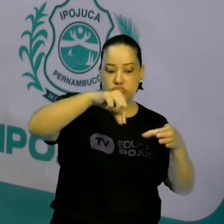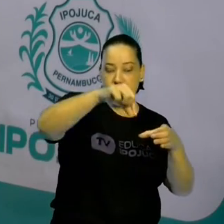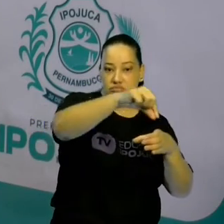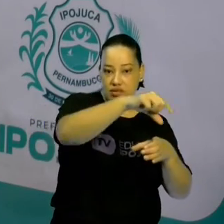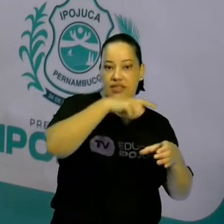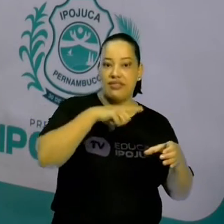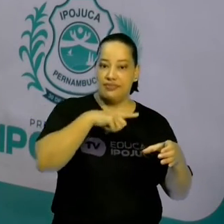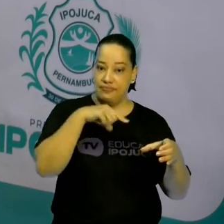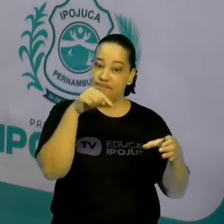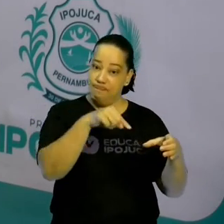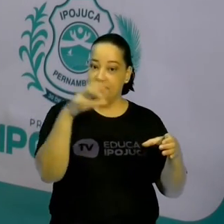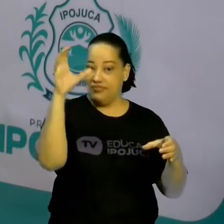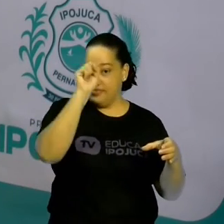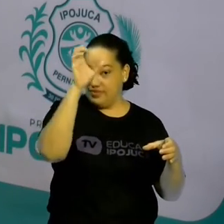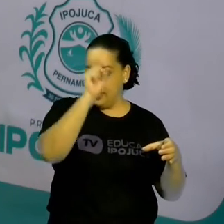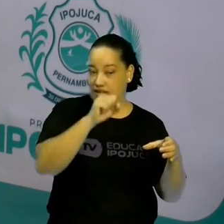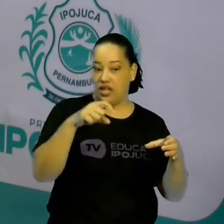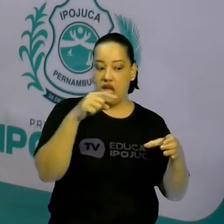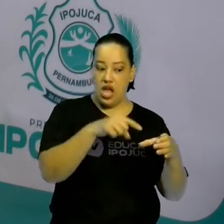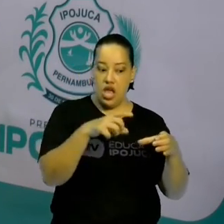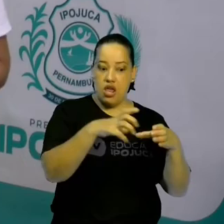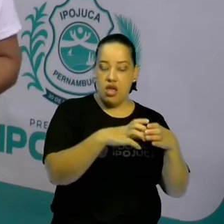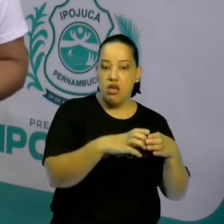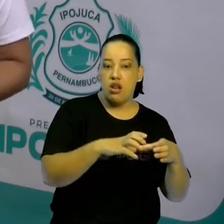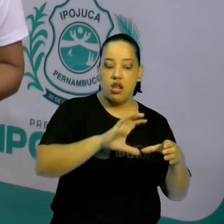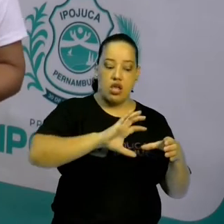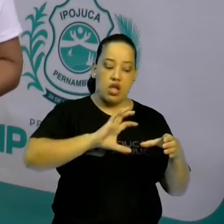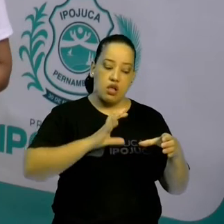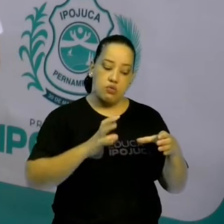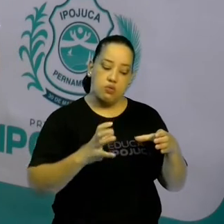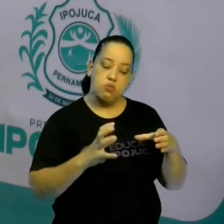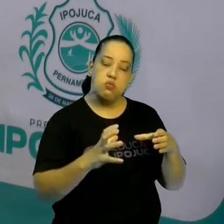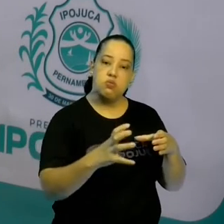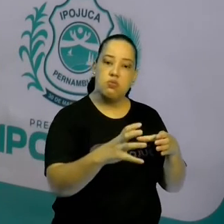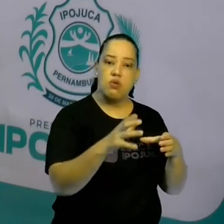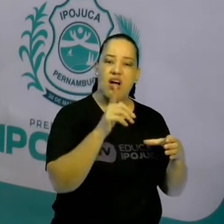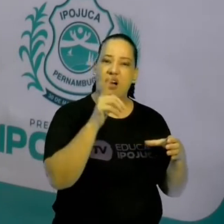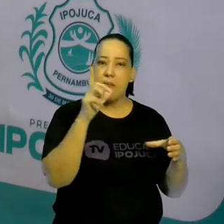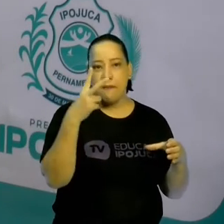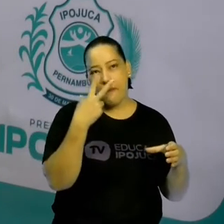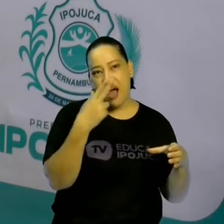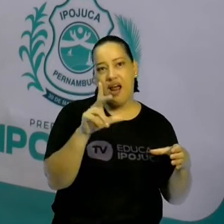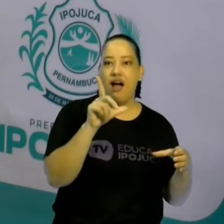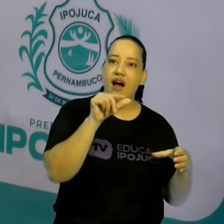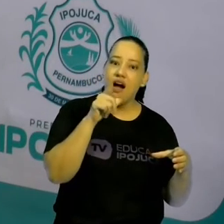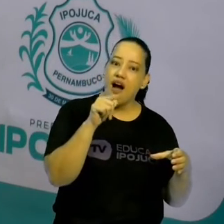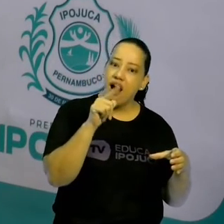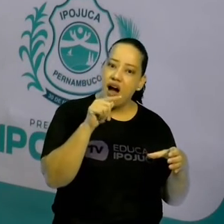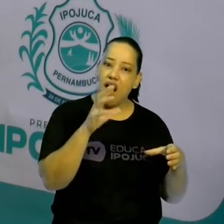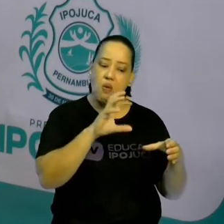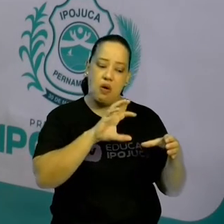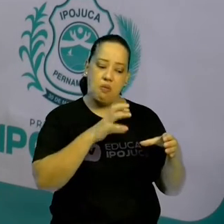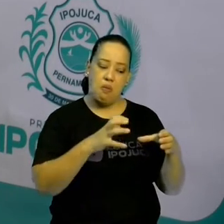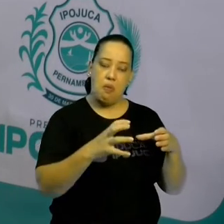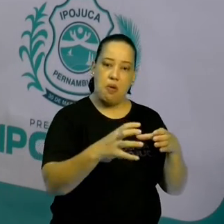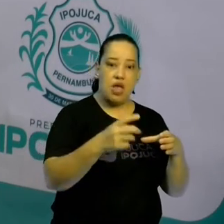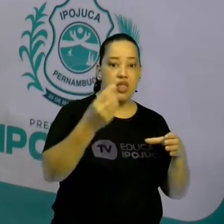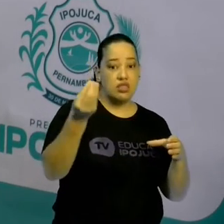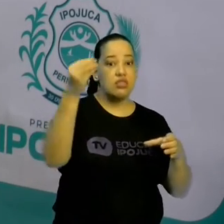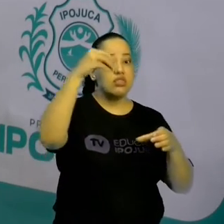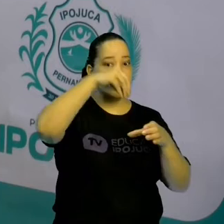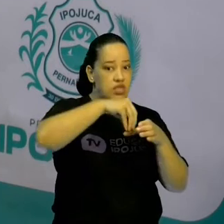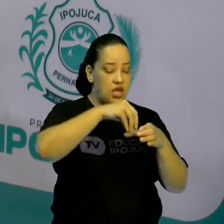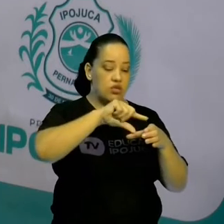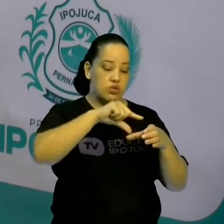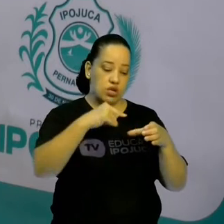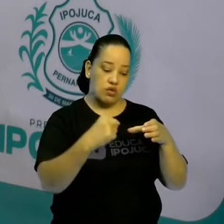maior parte da célula, certo? Ela é como se fosse um líquido gelatinoso e dentro dele nós temos as organelas. Esse